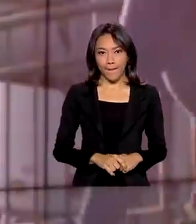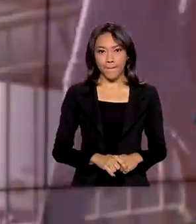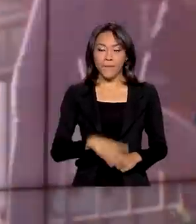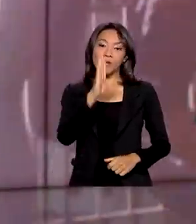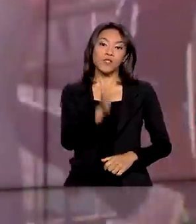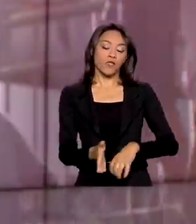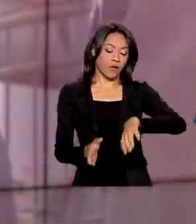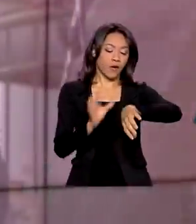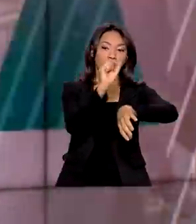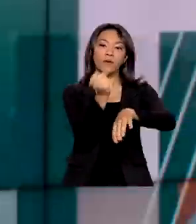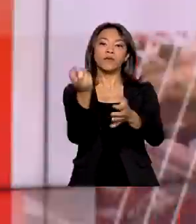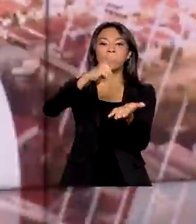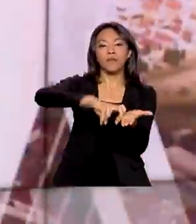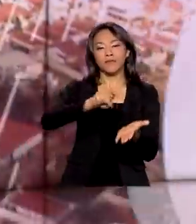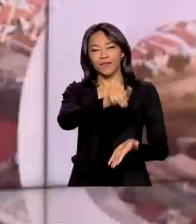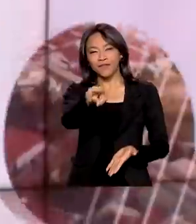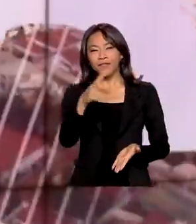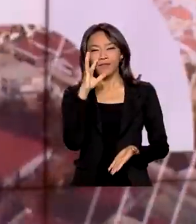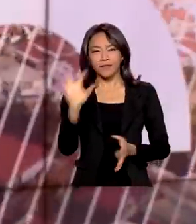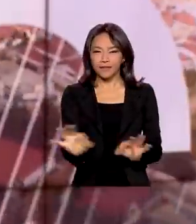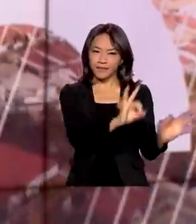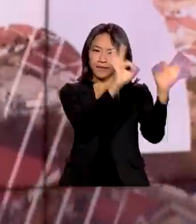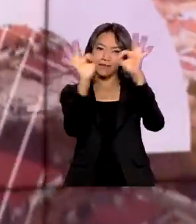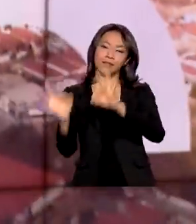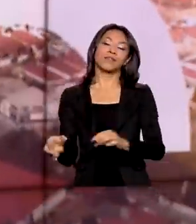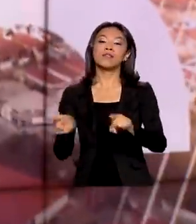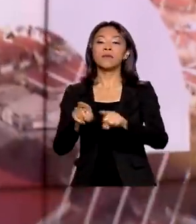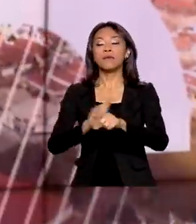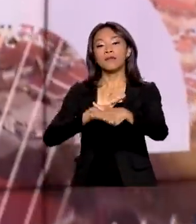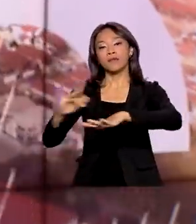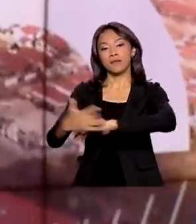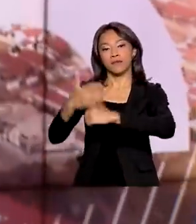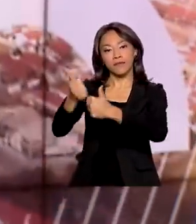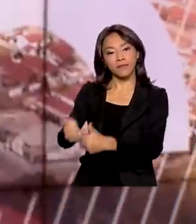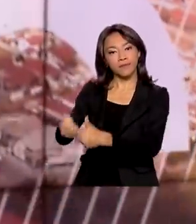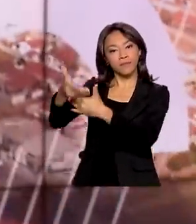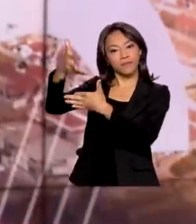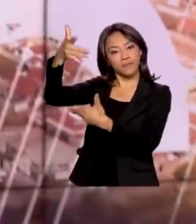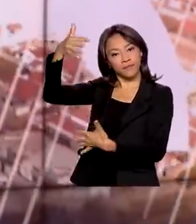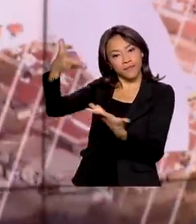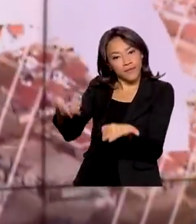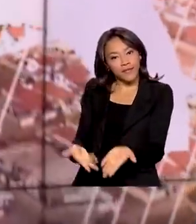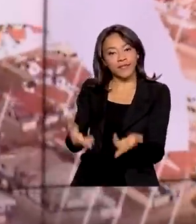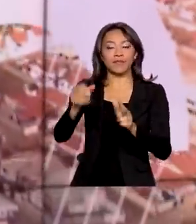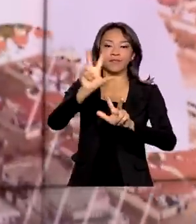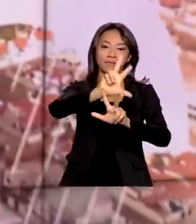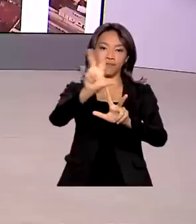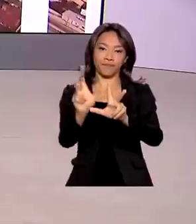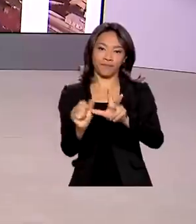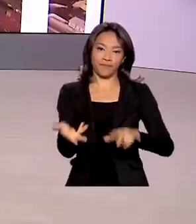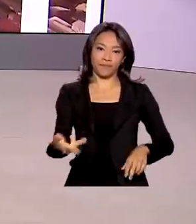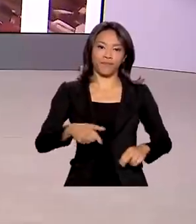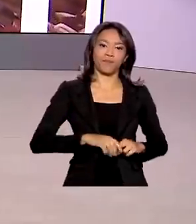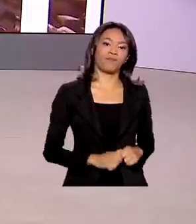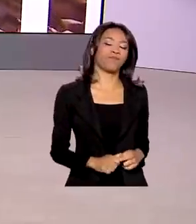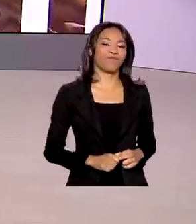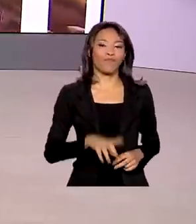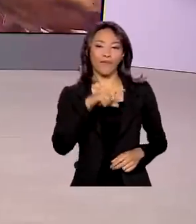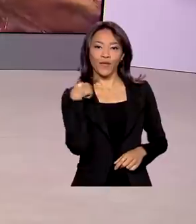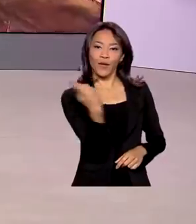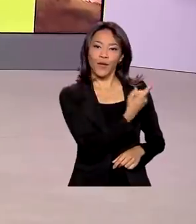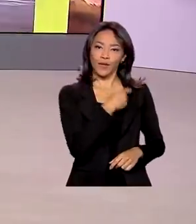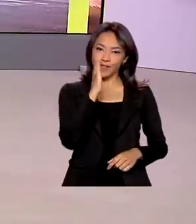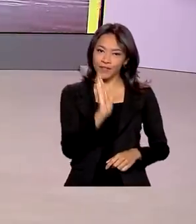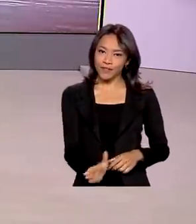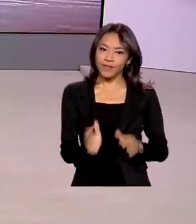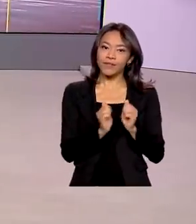Oito horas da manhã, você nos acompanha ao vivo também pelas redes sociais da TV Brasil. Nós começamos